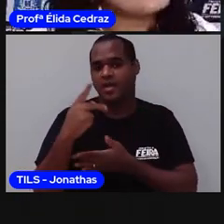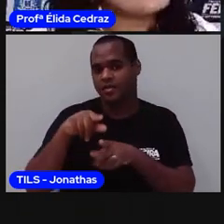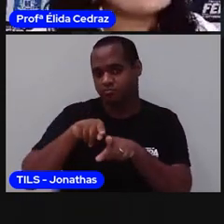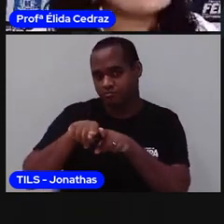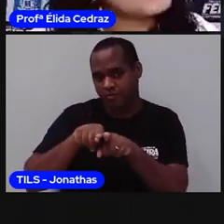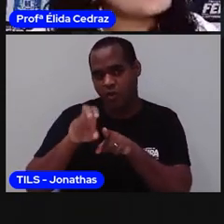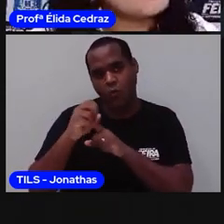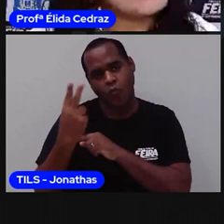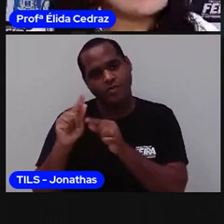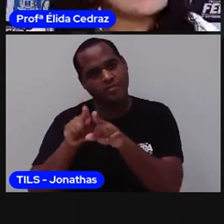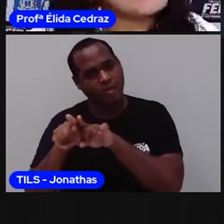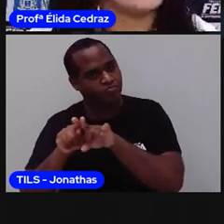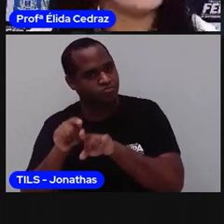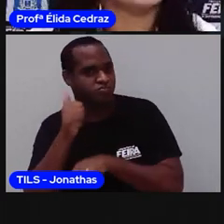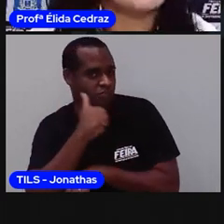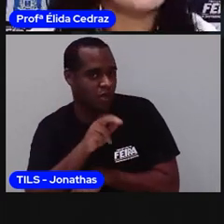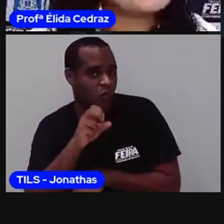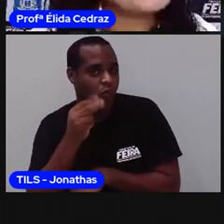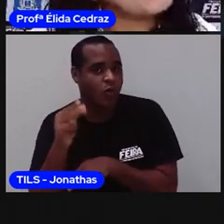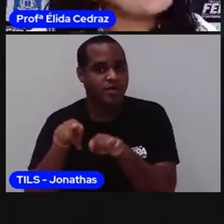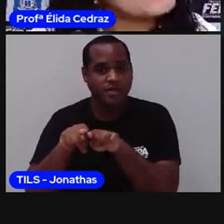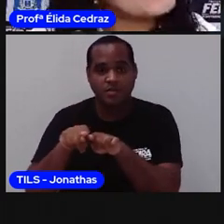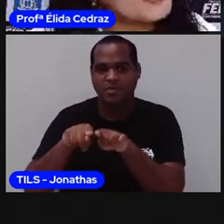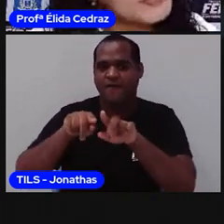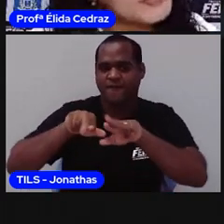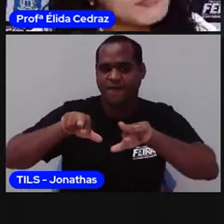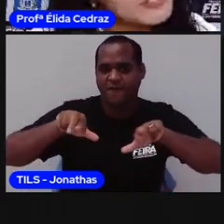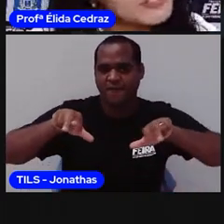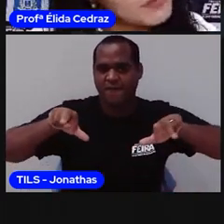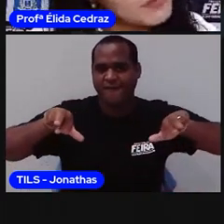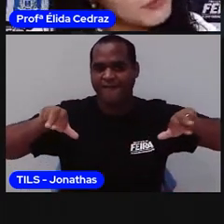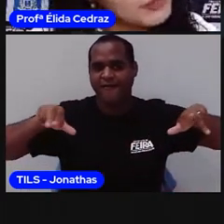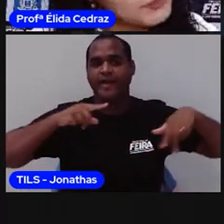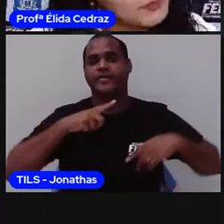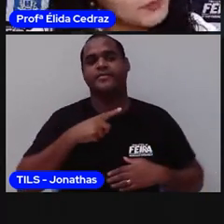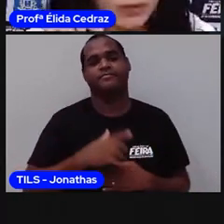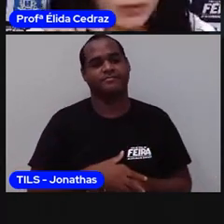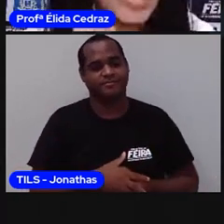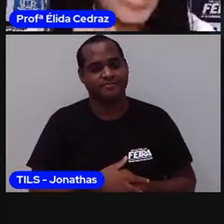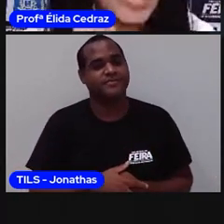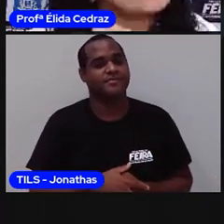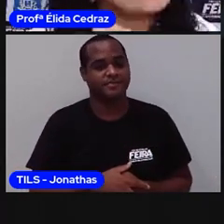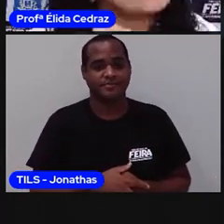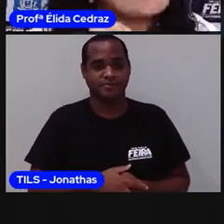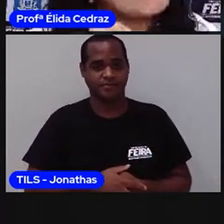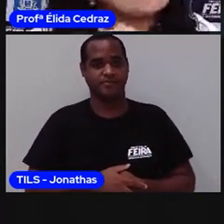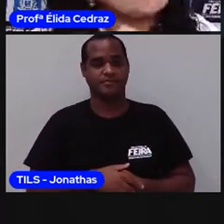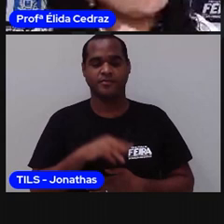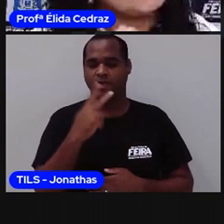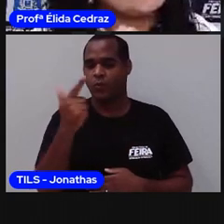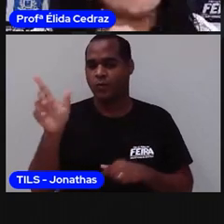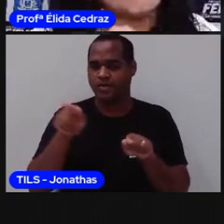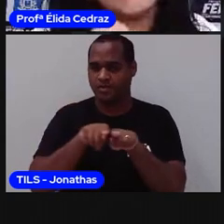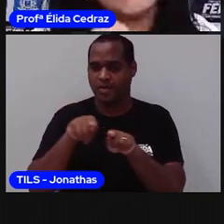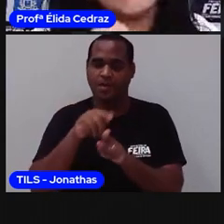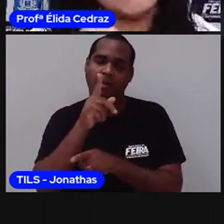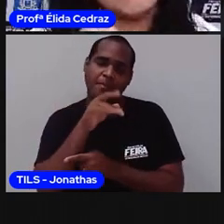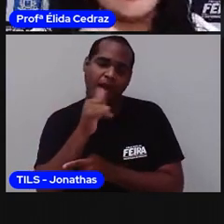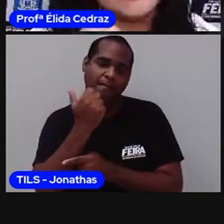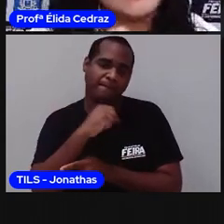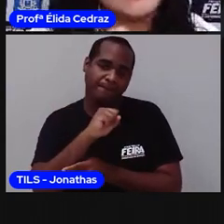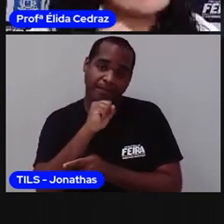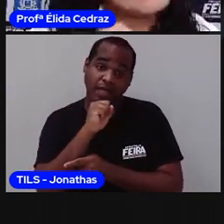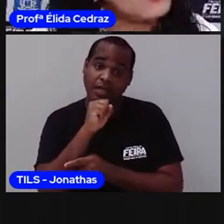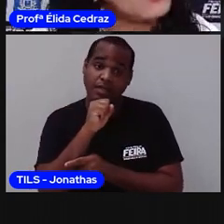irmão, ou da sua irmã, ou dos seus irmãos e irmãs, se você tiver muito. Anota também o nome do papai ou da